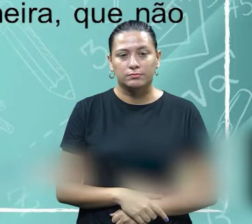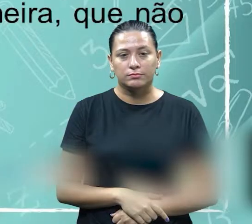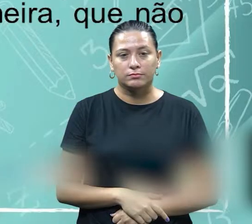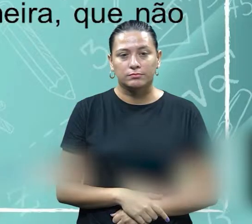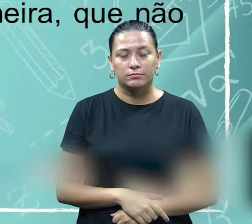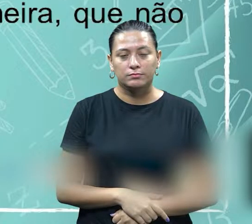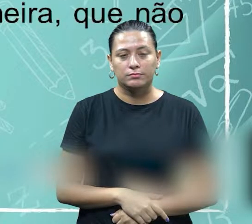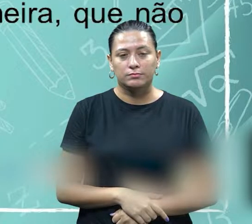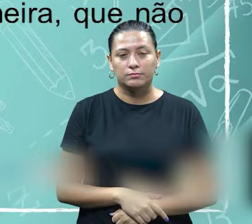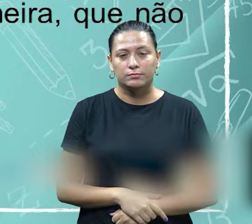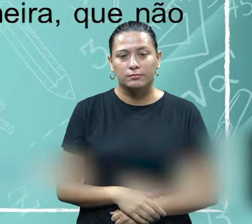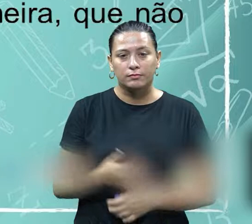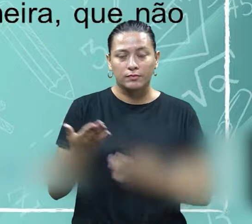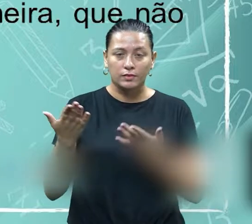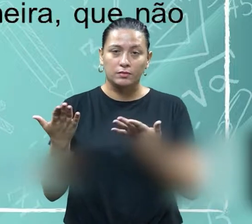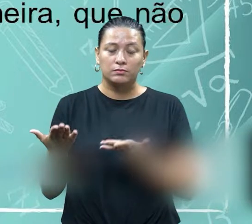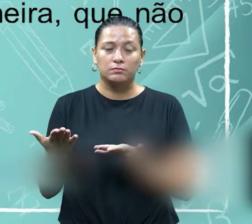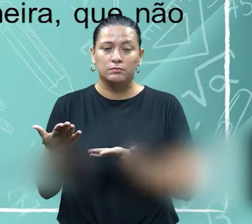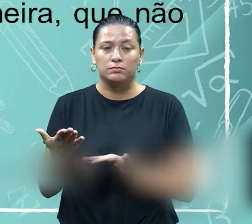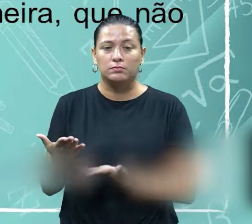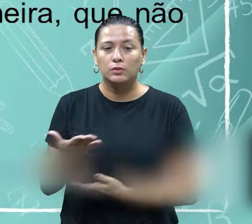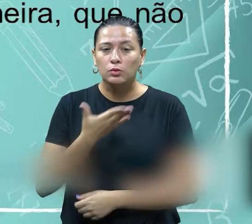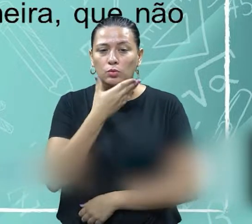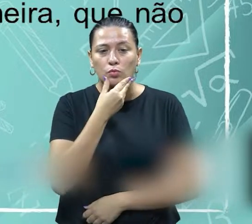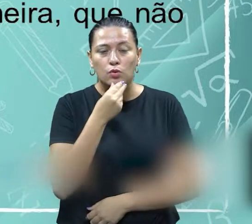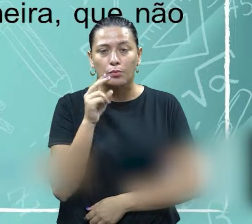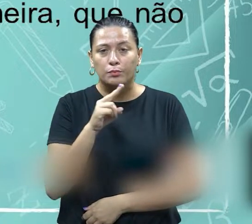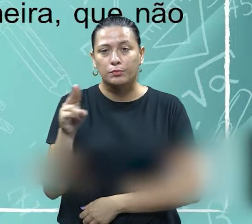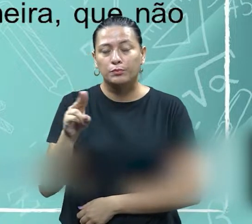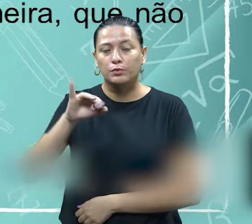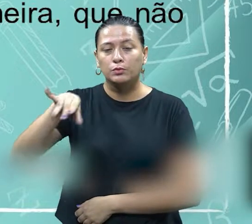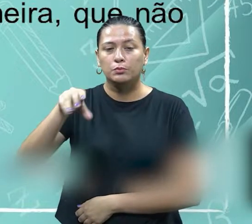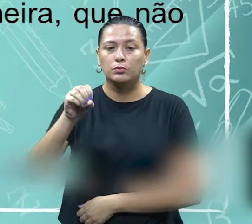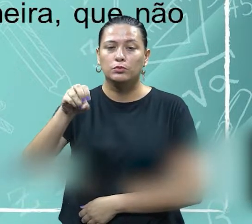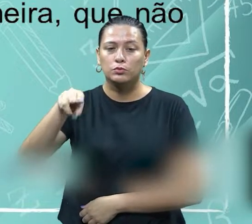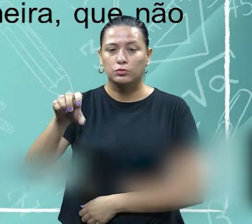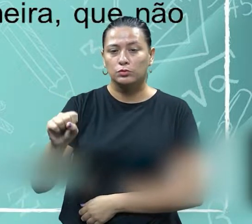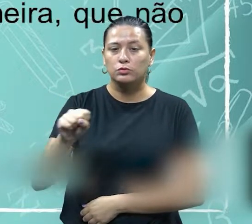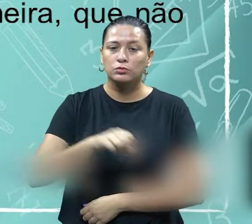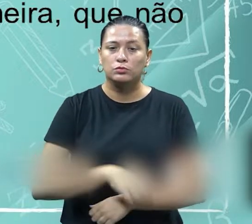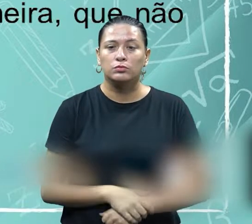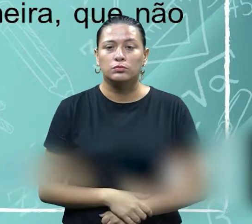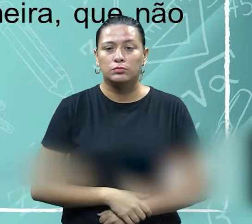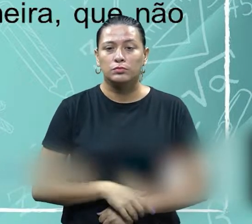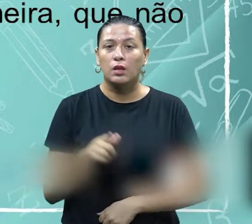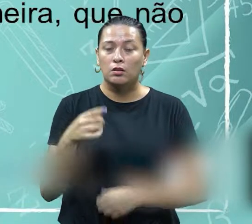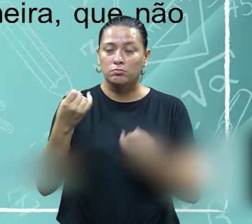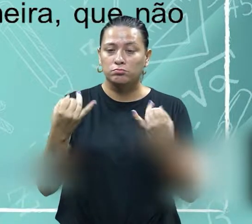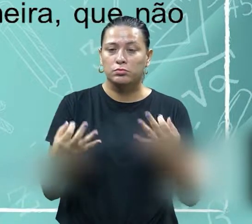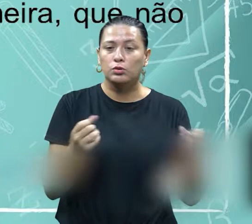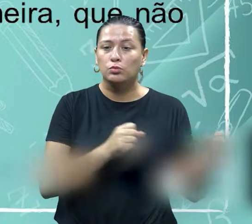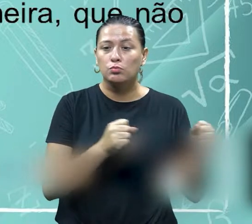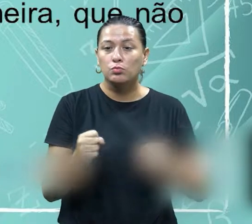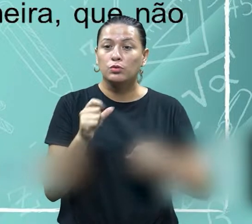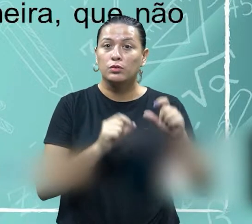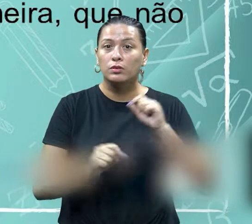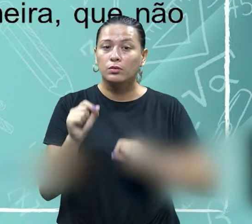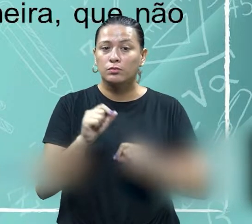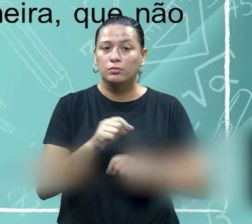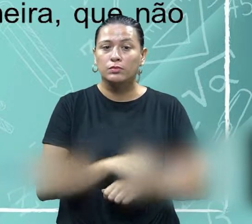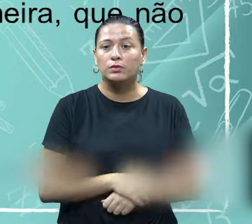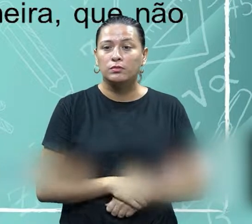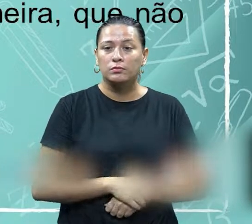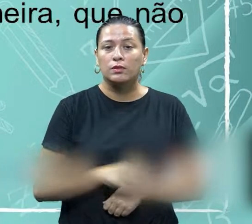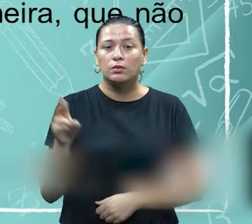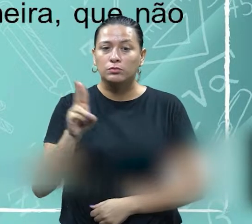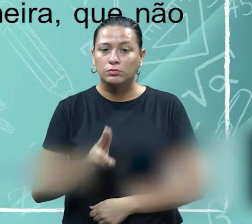então veja só o autor Jones ele fala que o poder ele é um instrumento